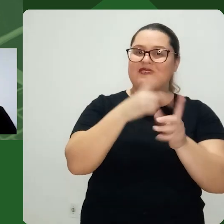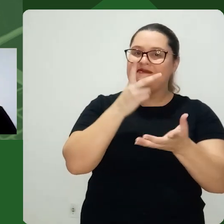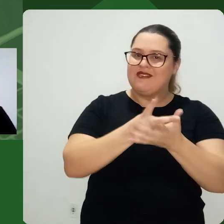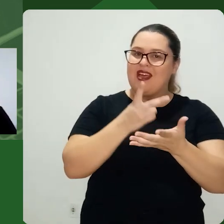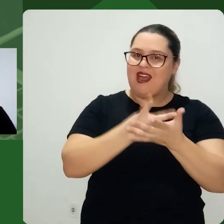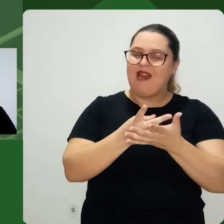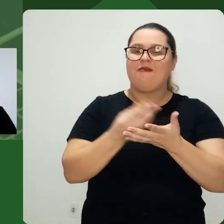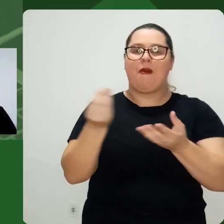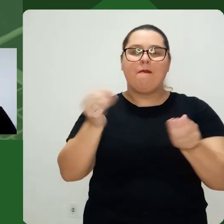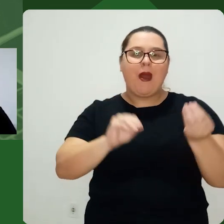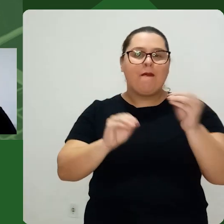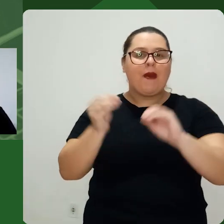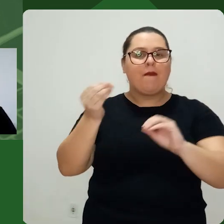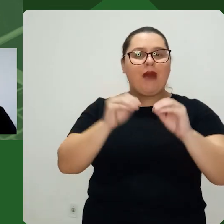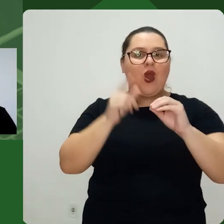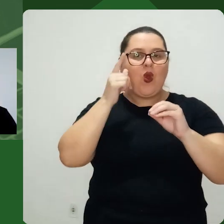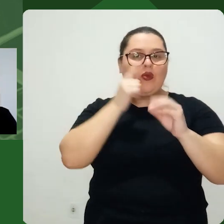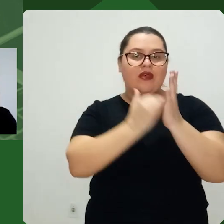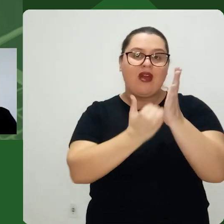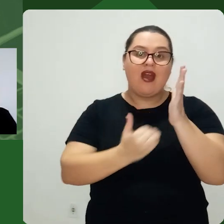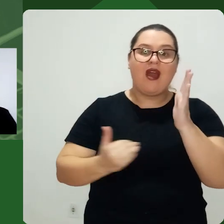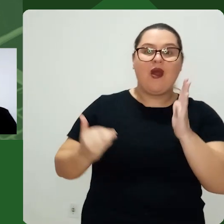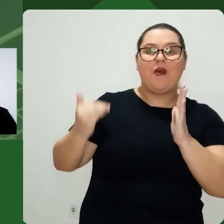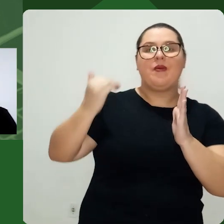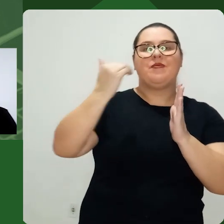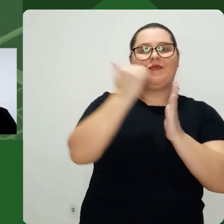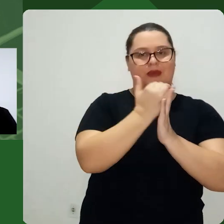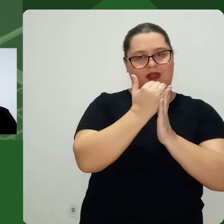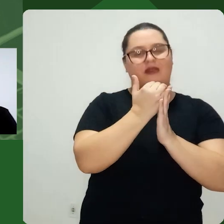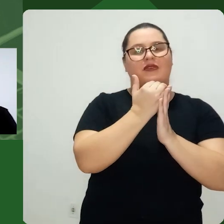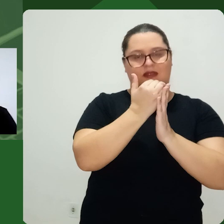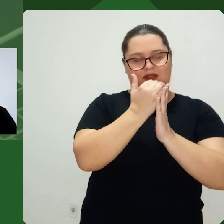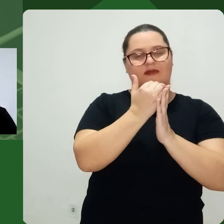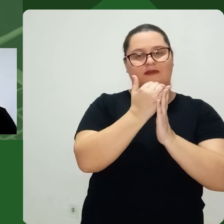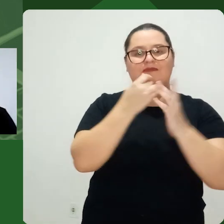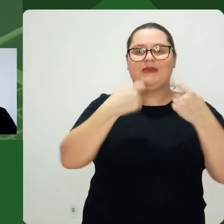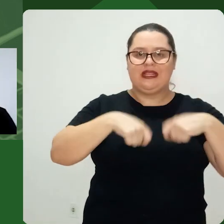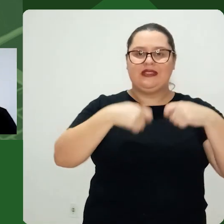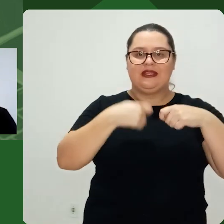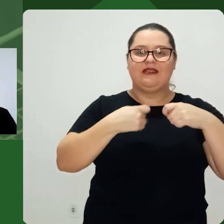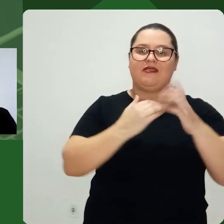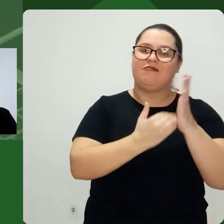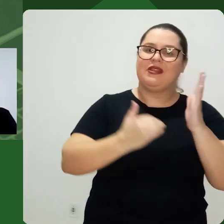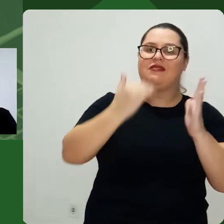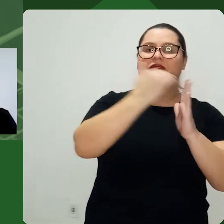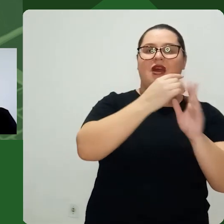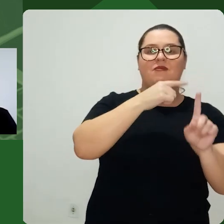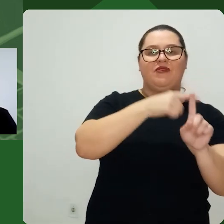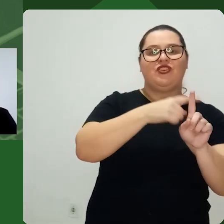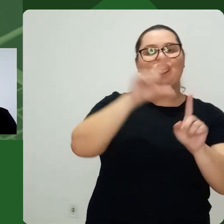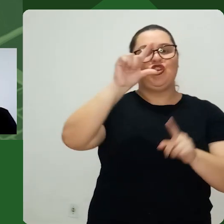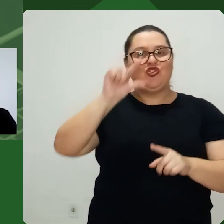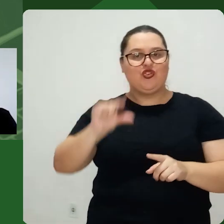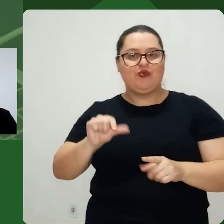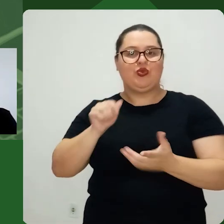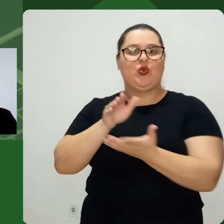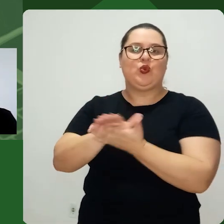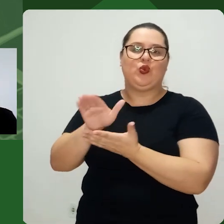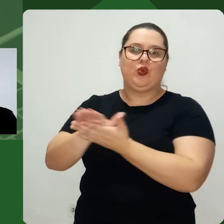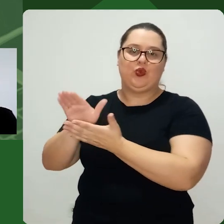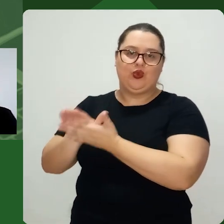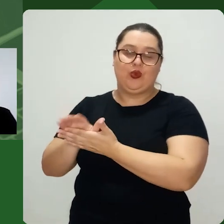pesar sempre A gente tem De sempre aumentar Esses benefícios, né? A gente tem que pensar assim Eu preciso aumentar o benefício E diminuir o